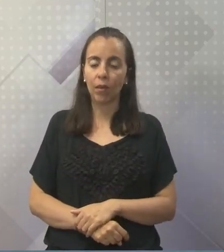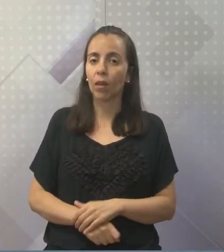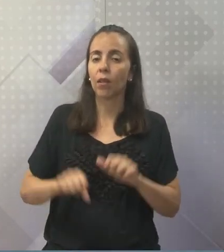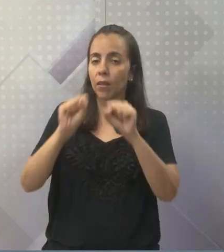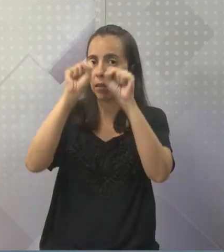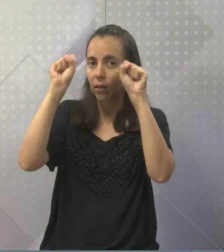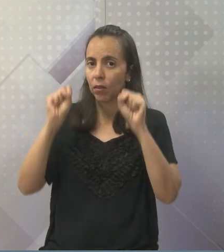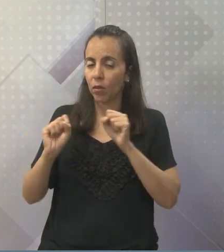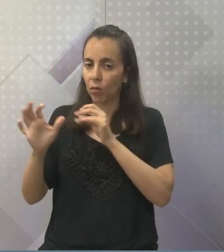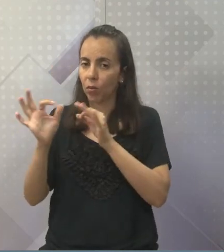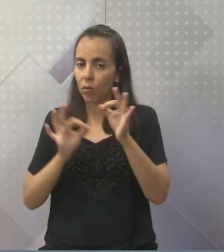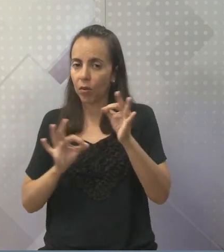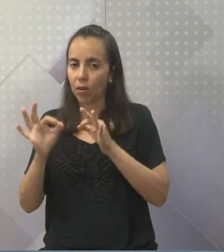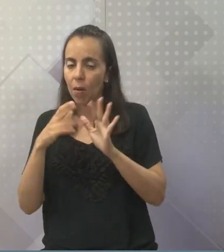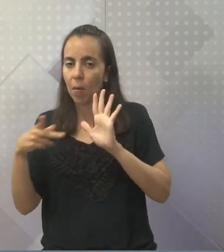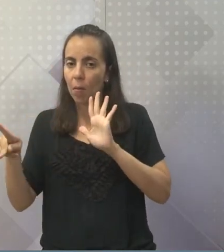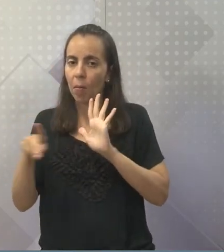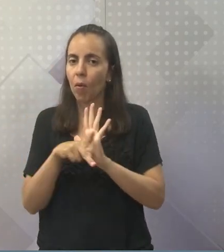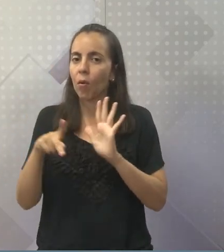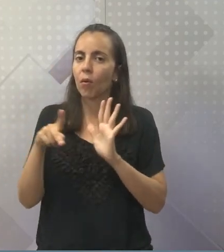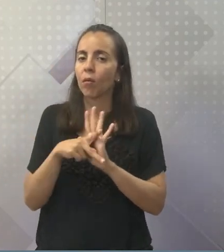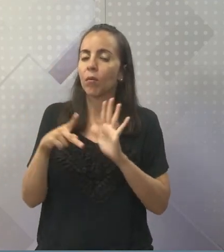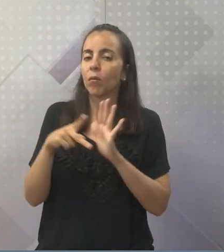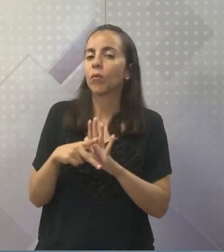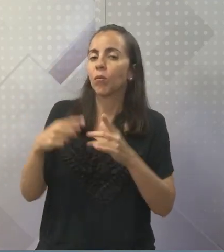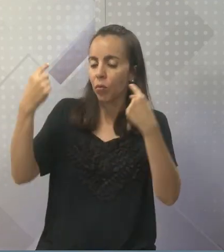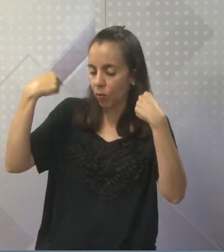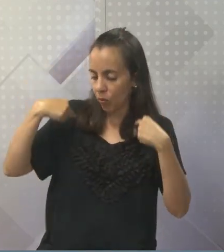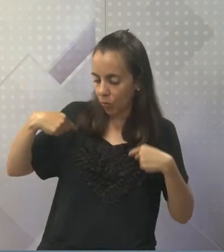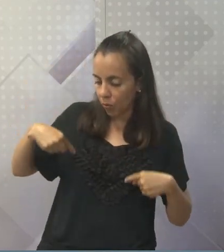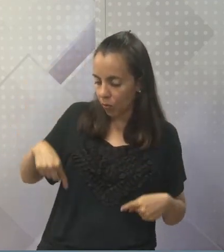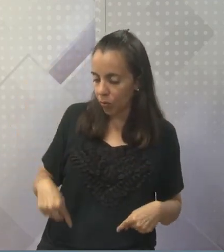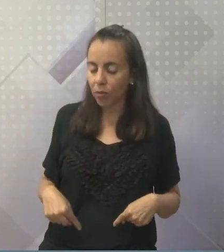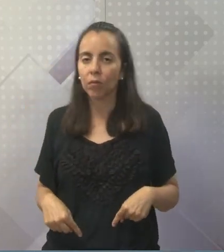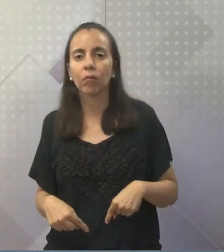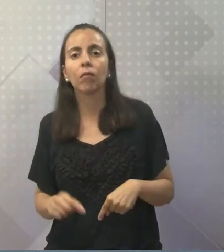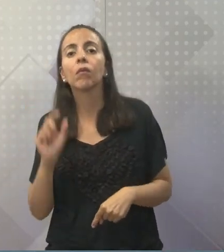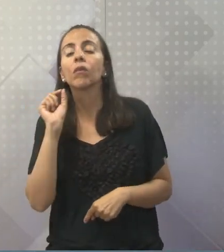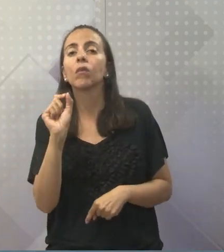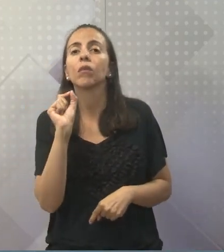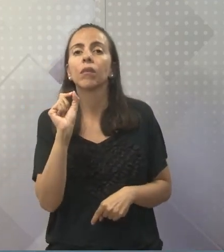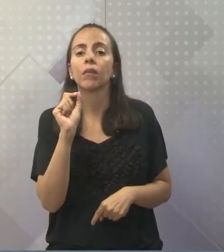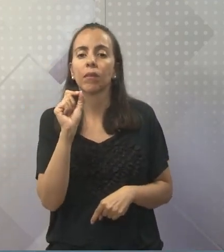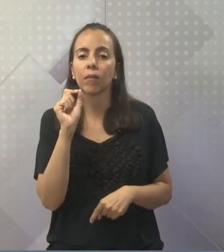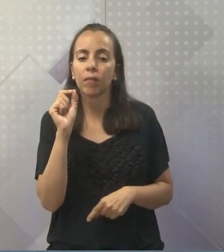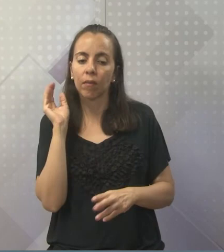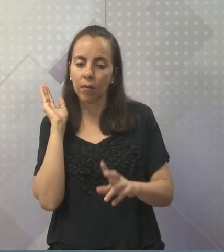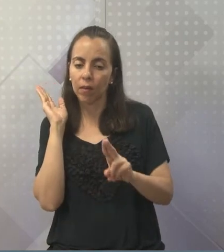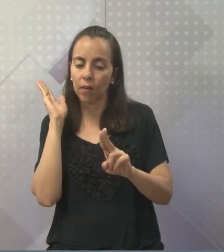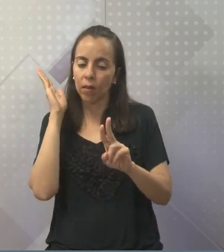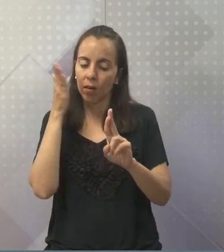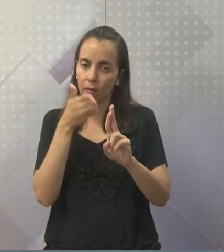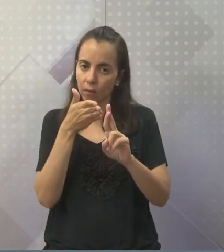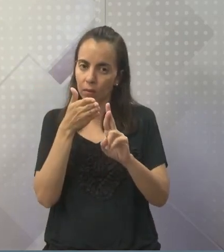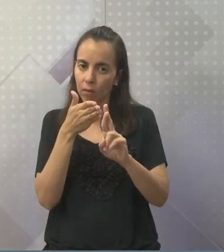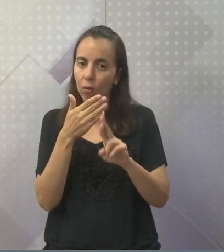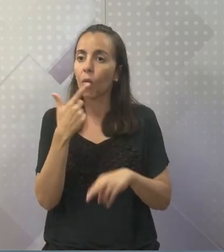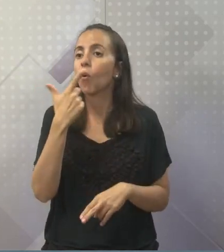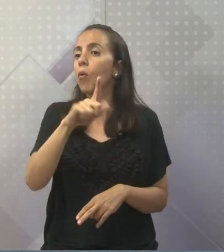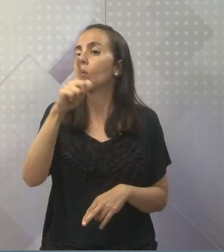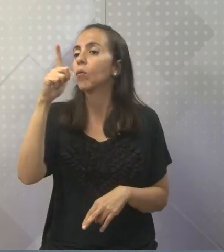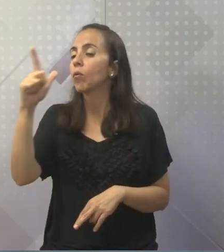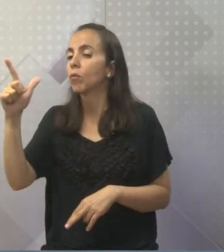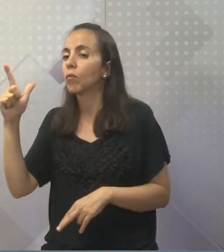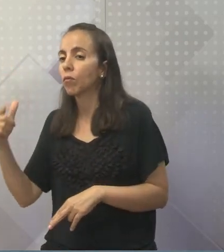organização estrutural, fisiológica, é referência para que os seres vivos